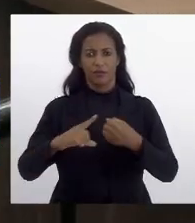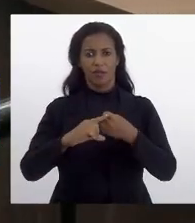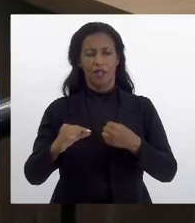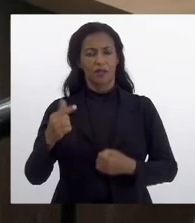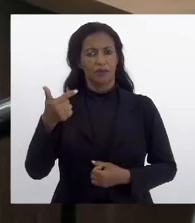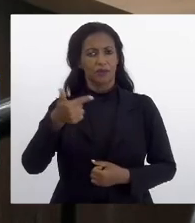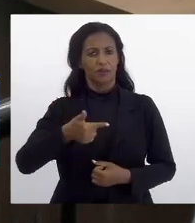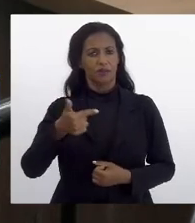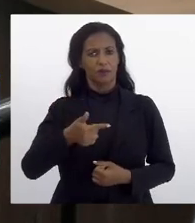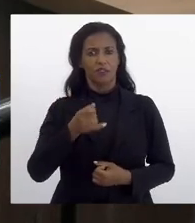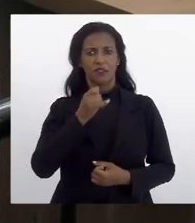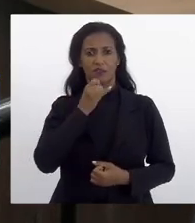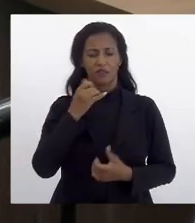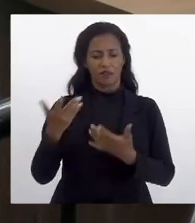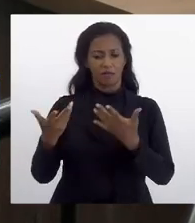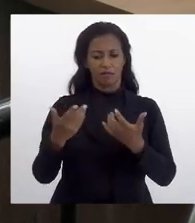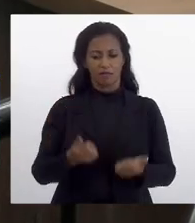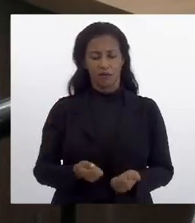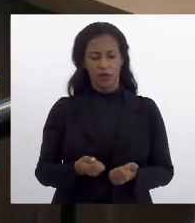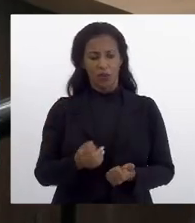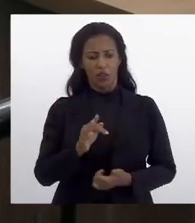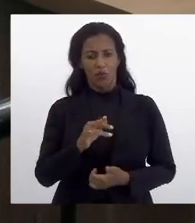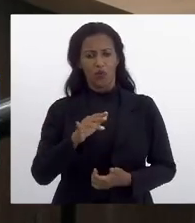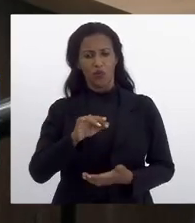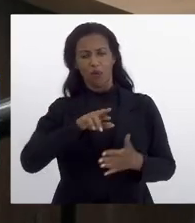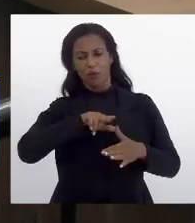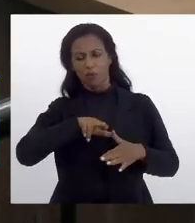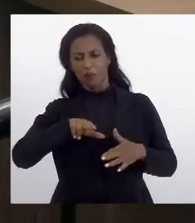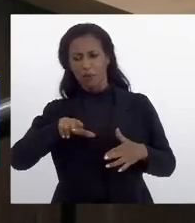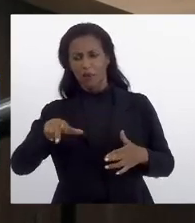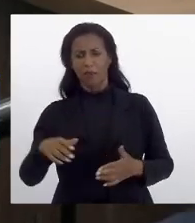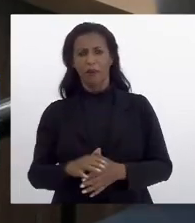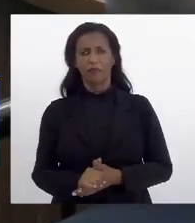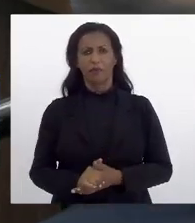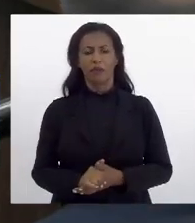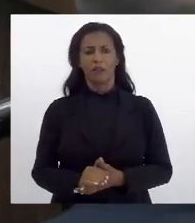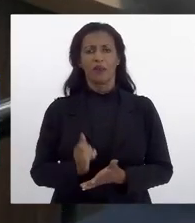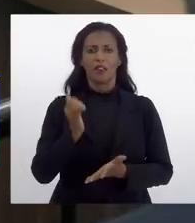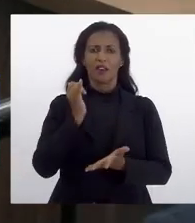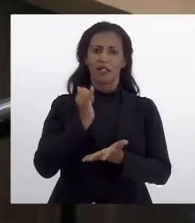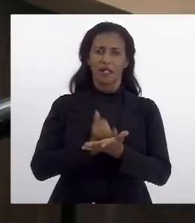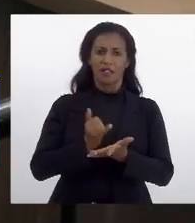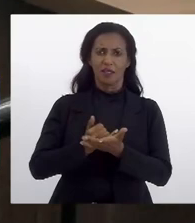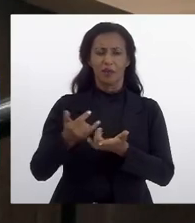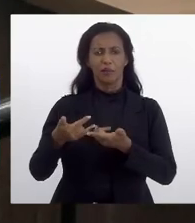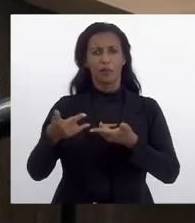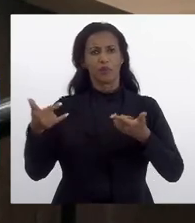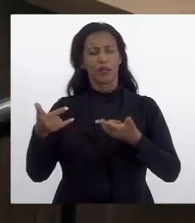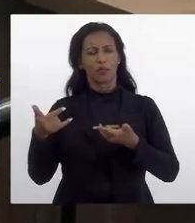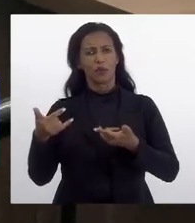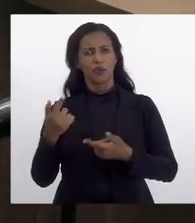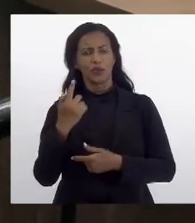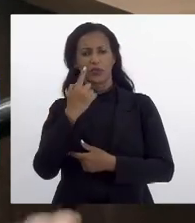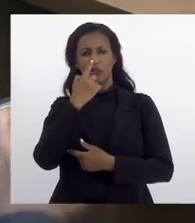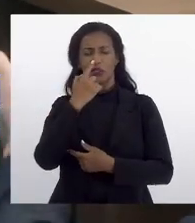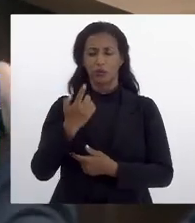2º. Fica concedido com fundamento tal, tal, tal, tal, tal, a isenção para os absorventes íntimos.